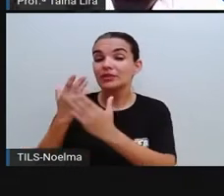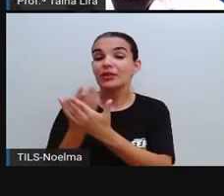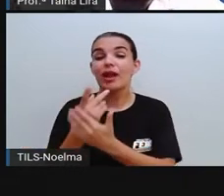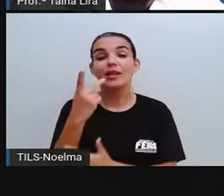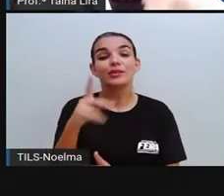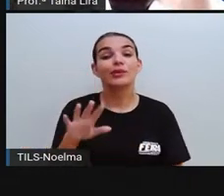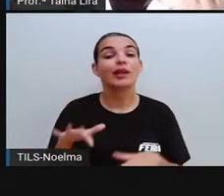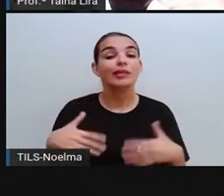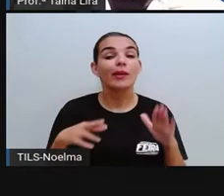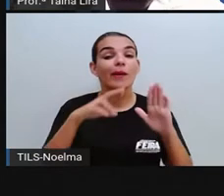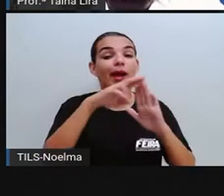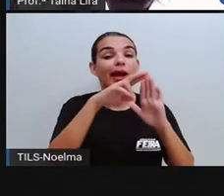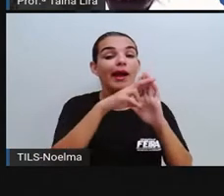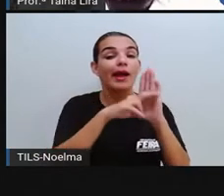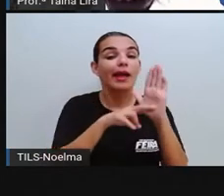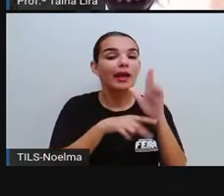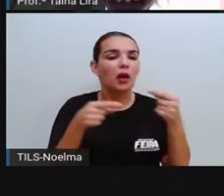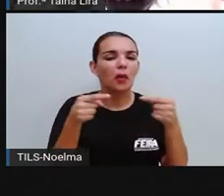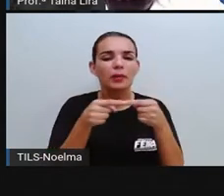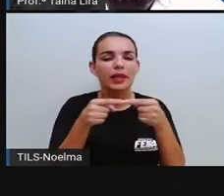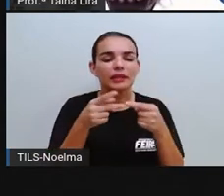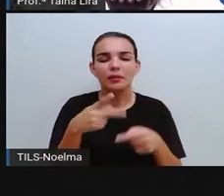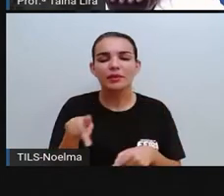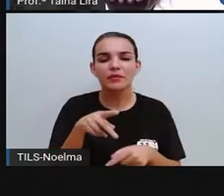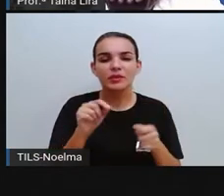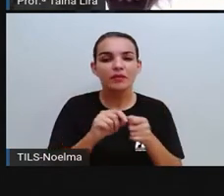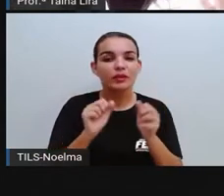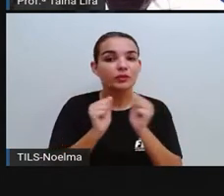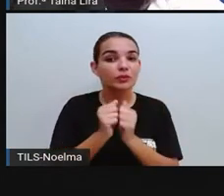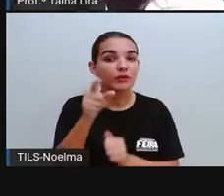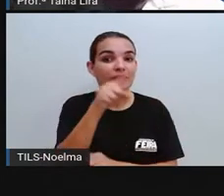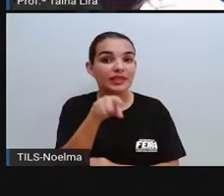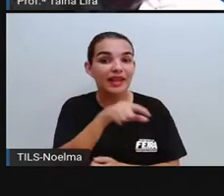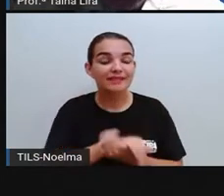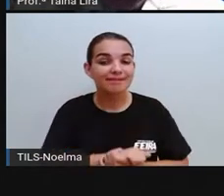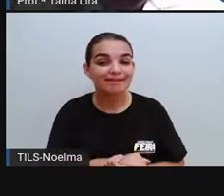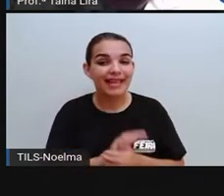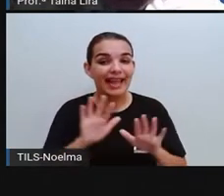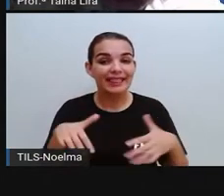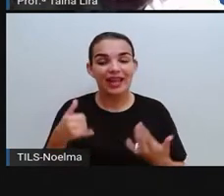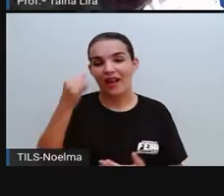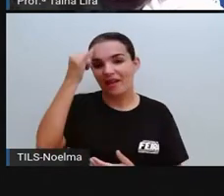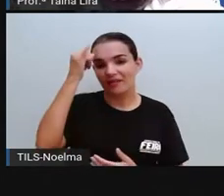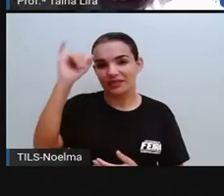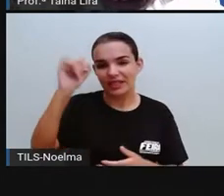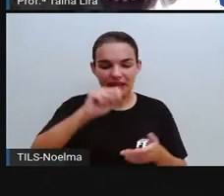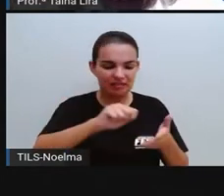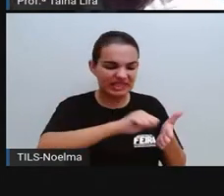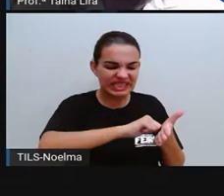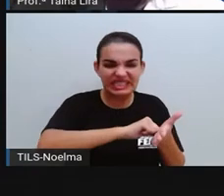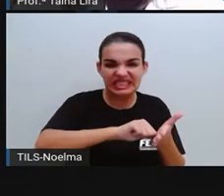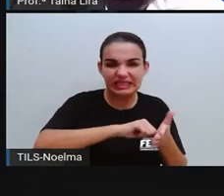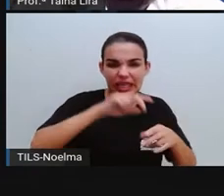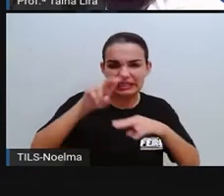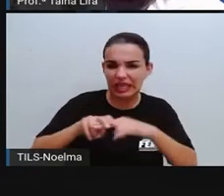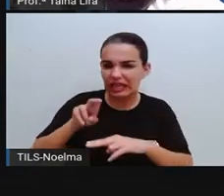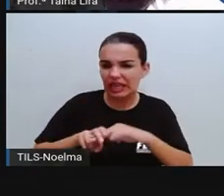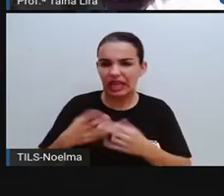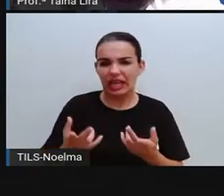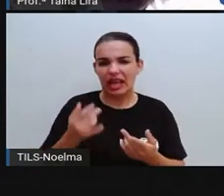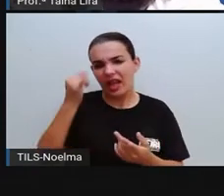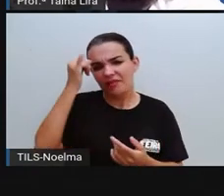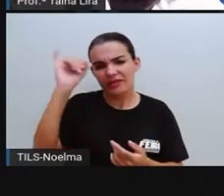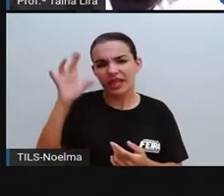vezes, alguns combinados que a pró faz com vocês aí na sala de aula? Então, evitar riscar as carteiras, né, evitar colar